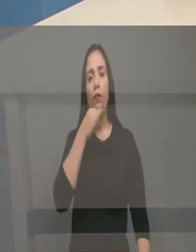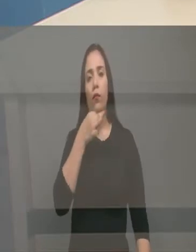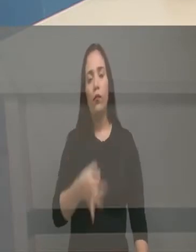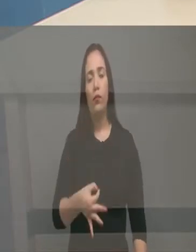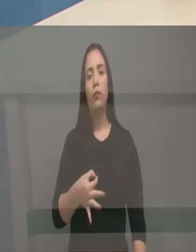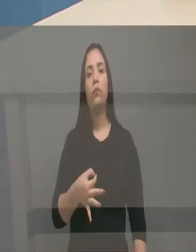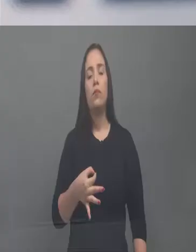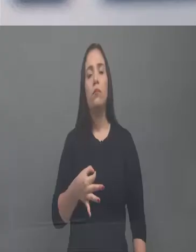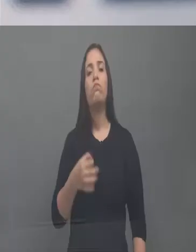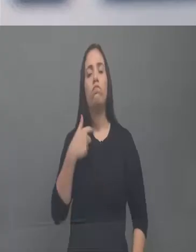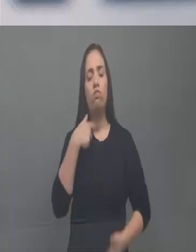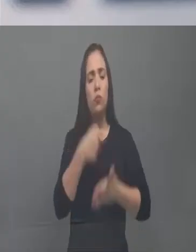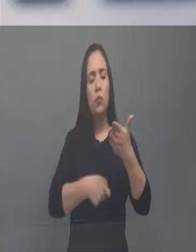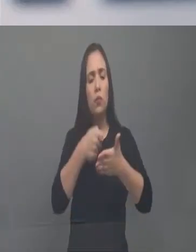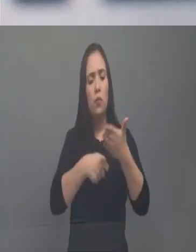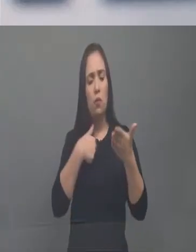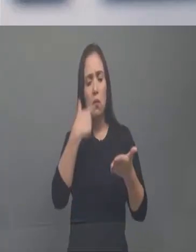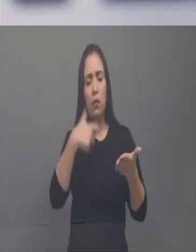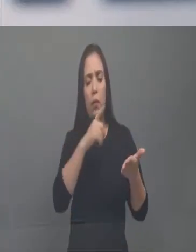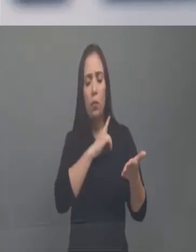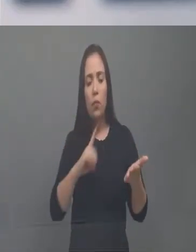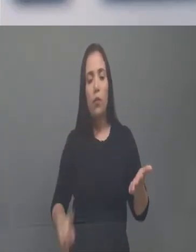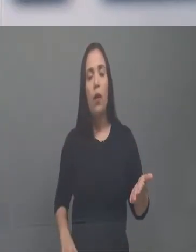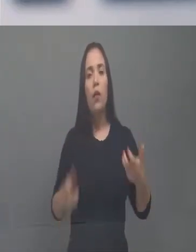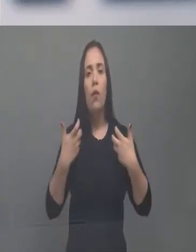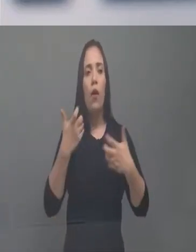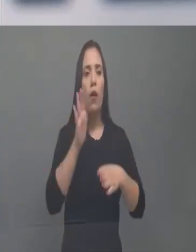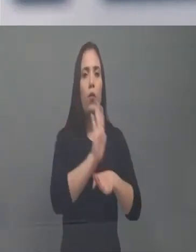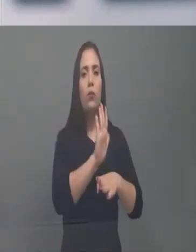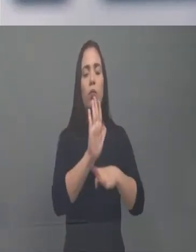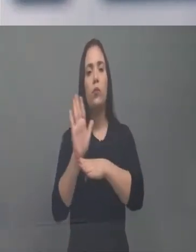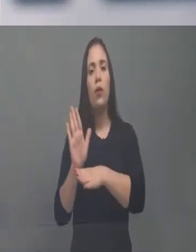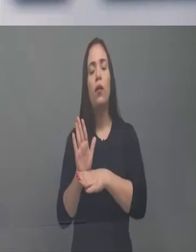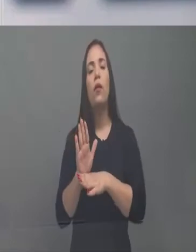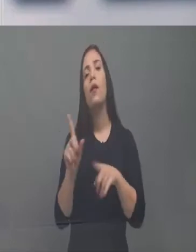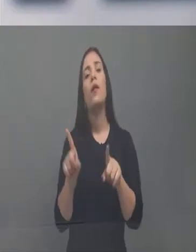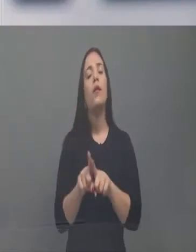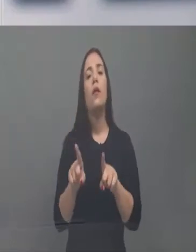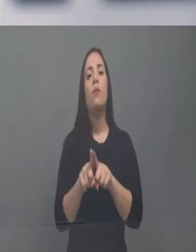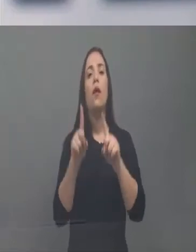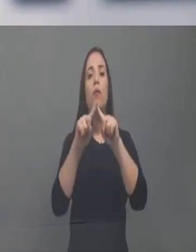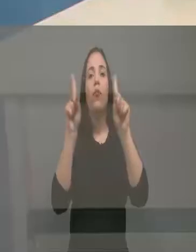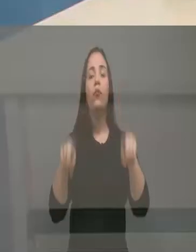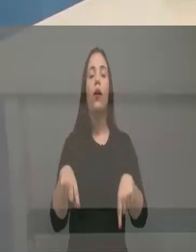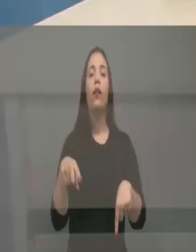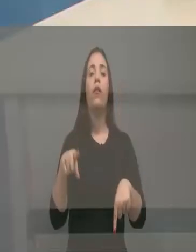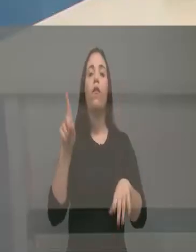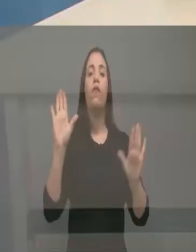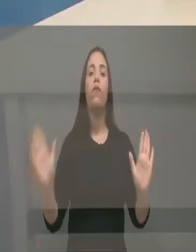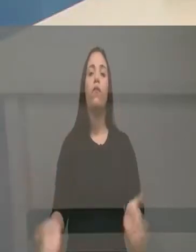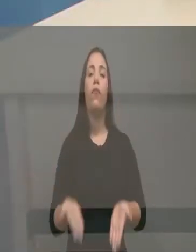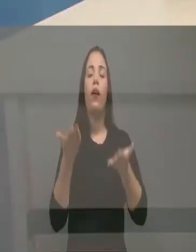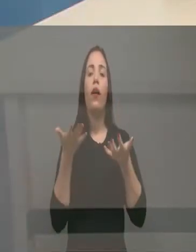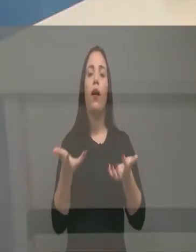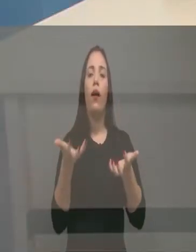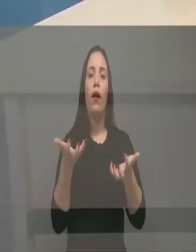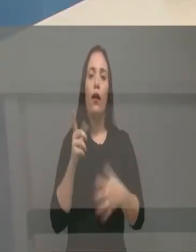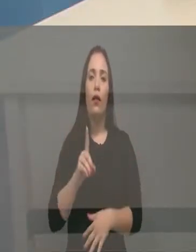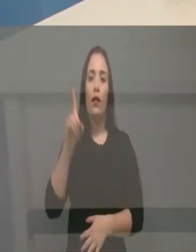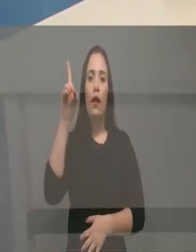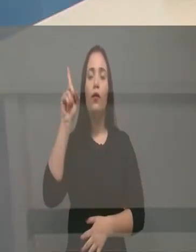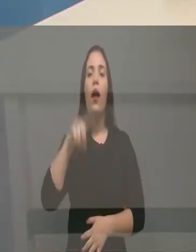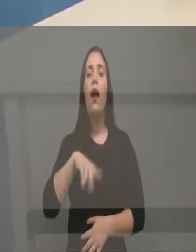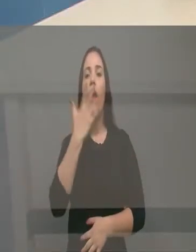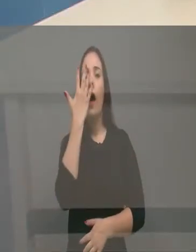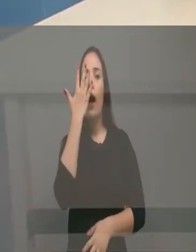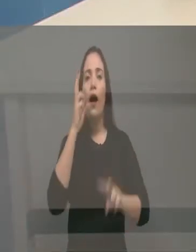deputado estadual para fazer o bem às O Queremos Deus também o senhor instituiu, deputado. Também, Queremos Deus, que é um evento que acontece